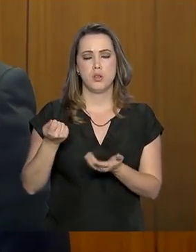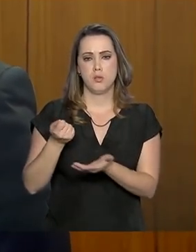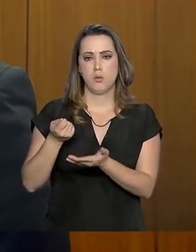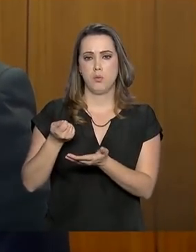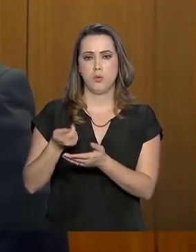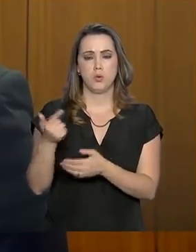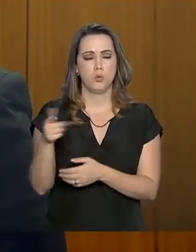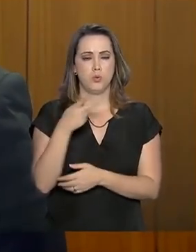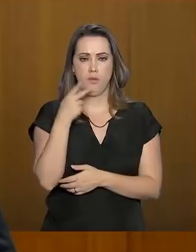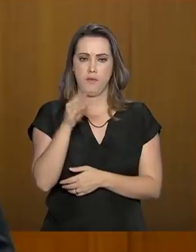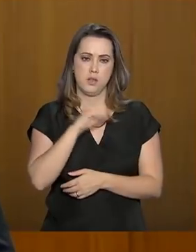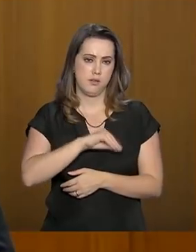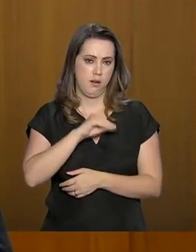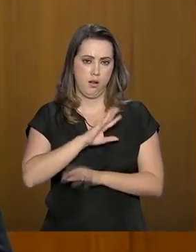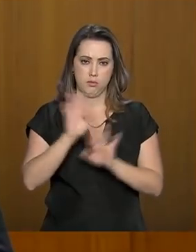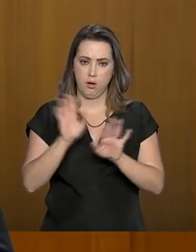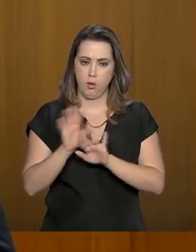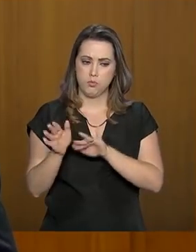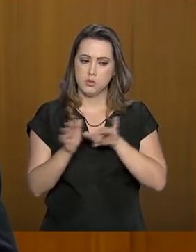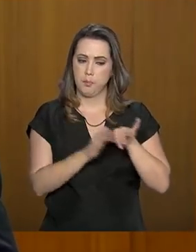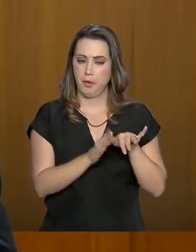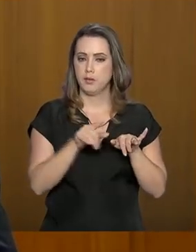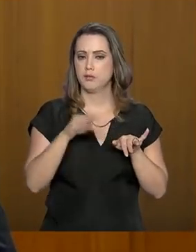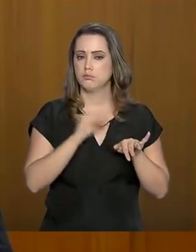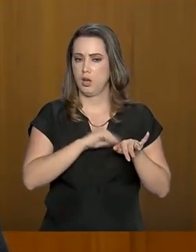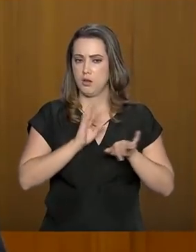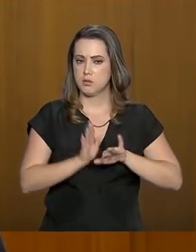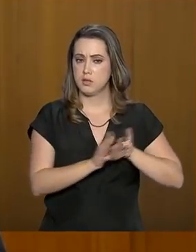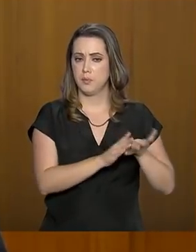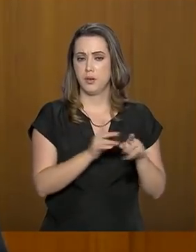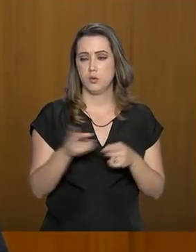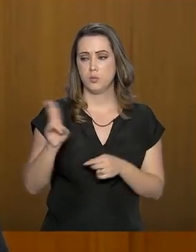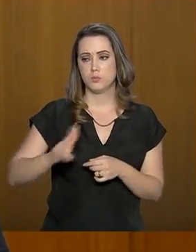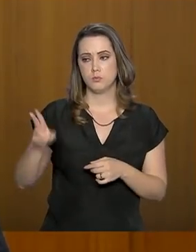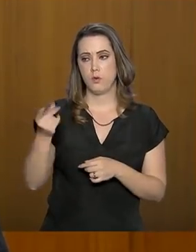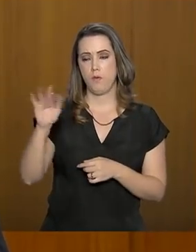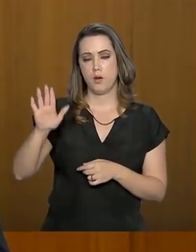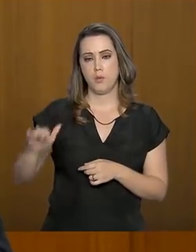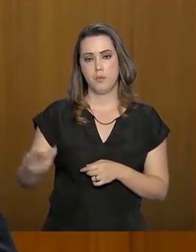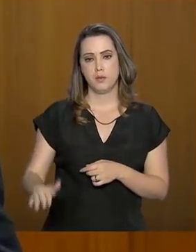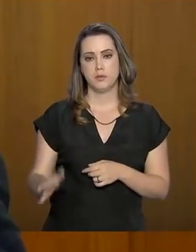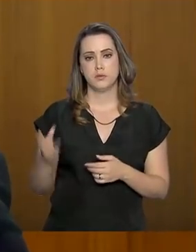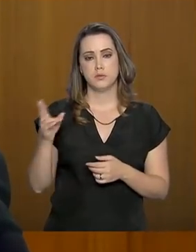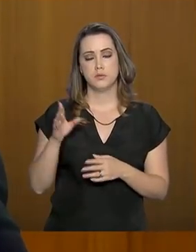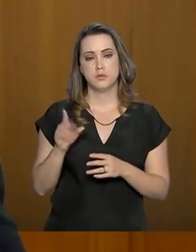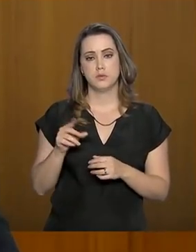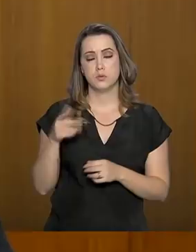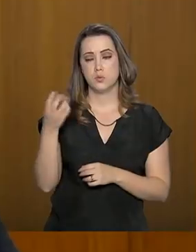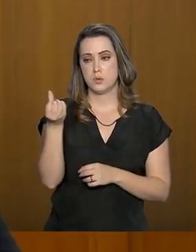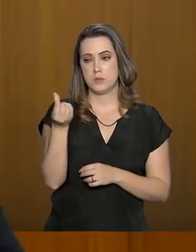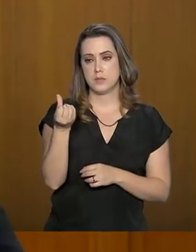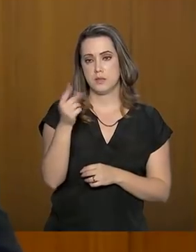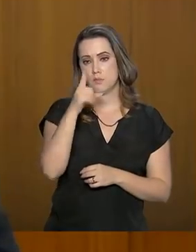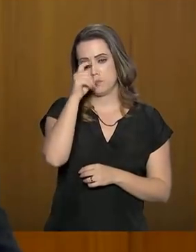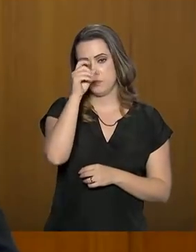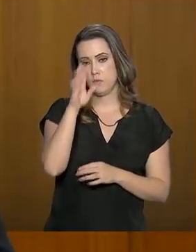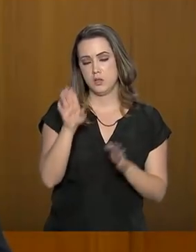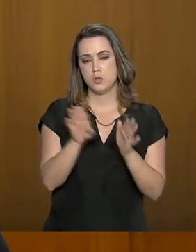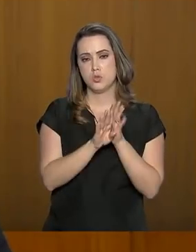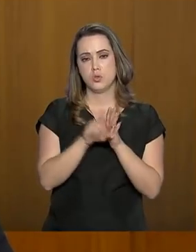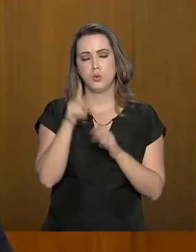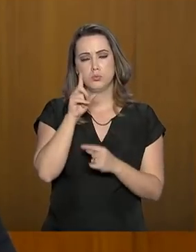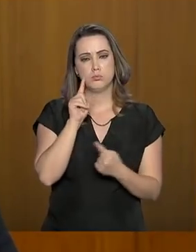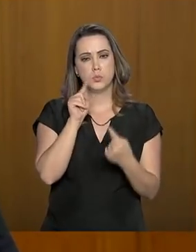aqui de folha de pagamento. Utilizando-se os preços mais baixos praticados pelos seis hospitais, chegou-se à